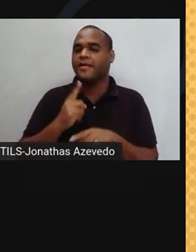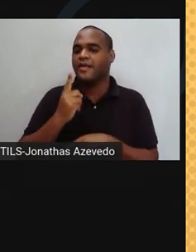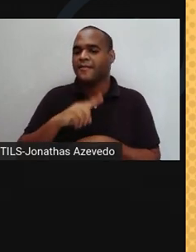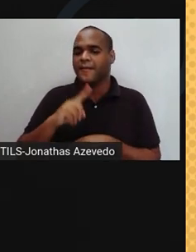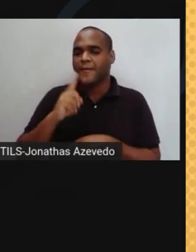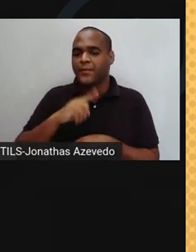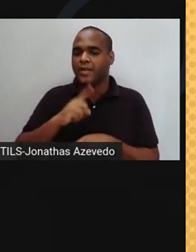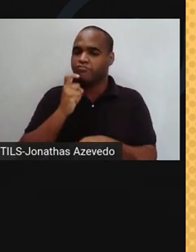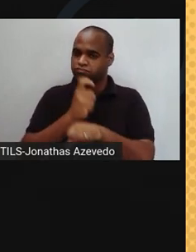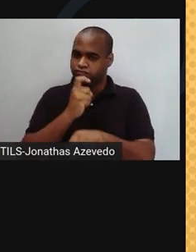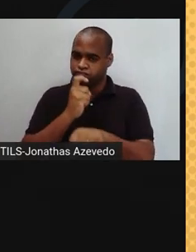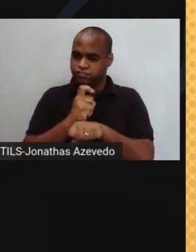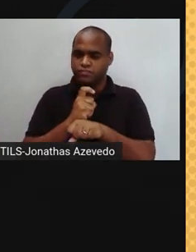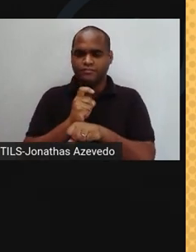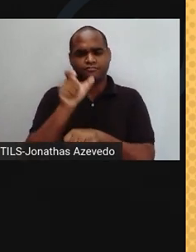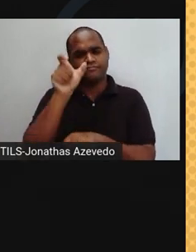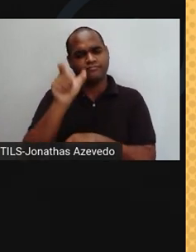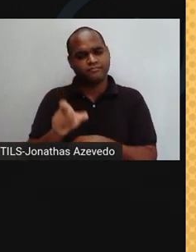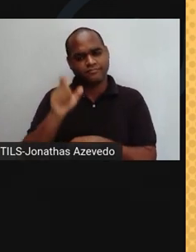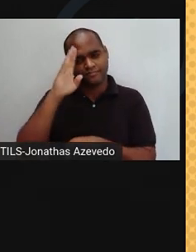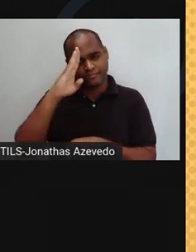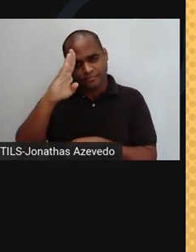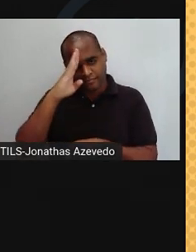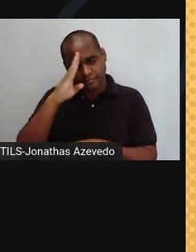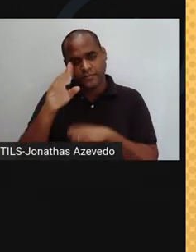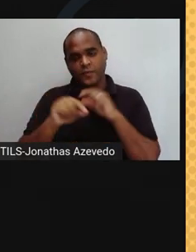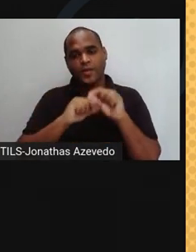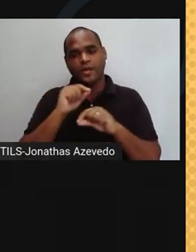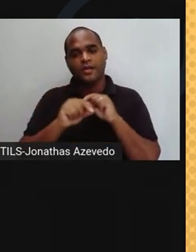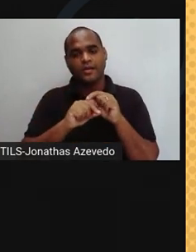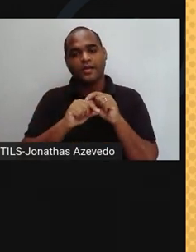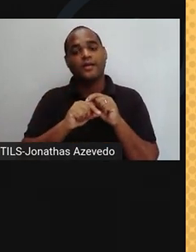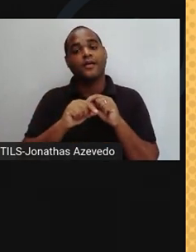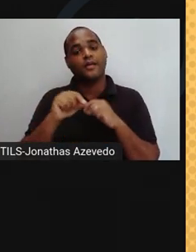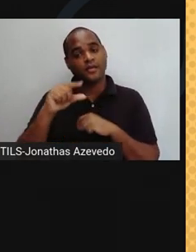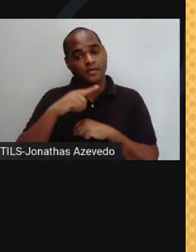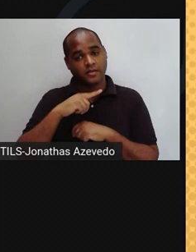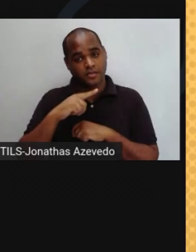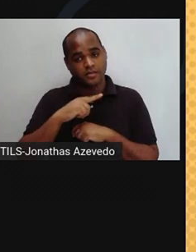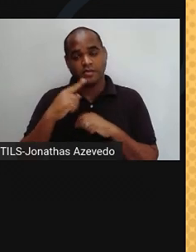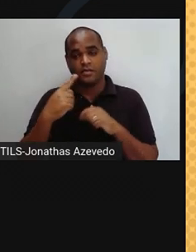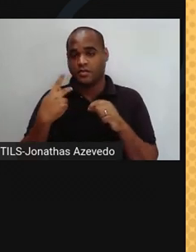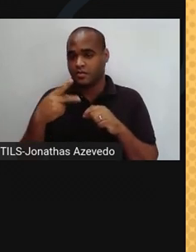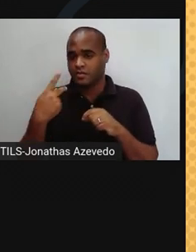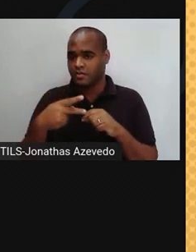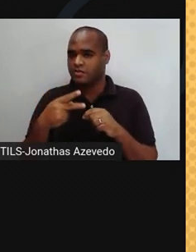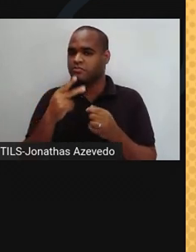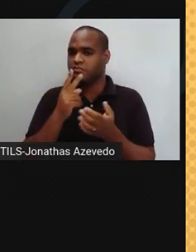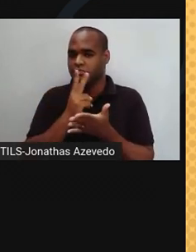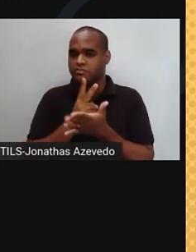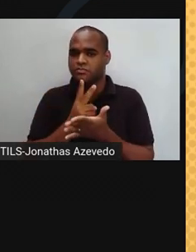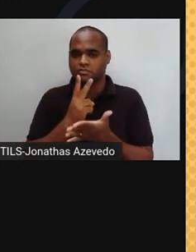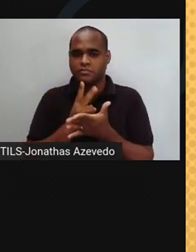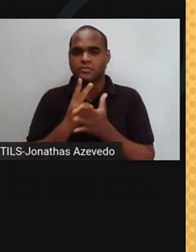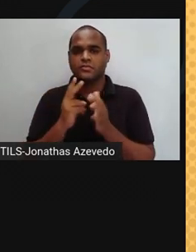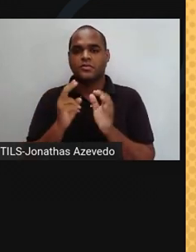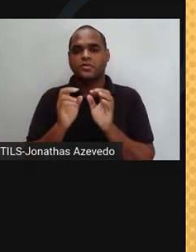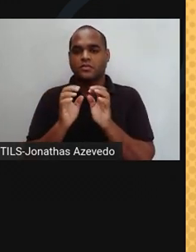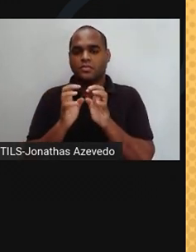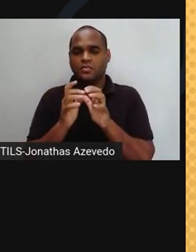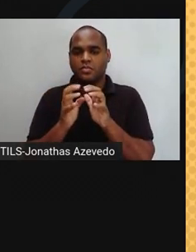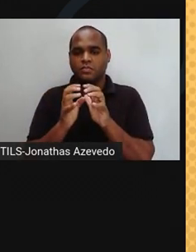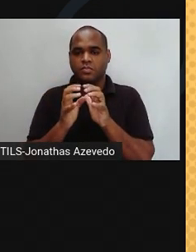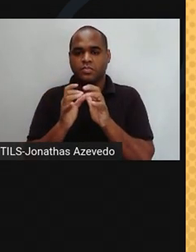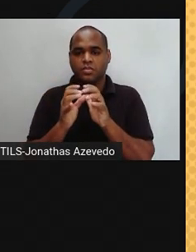A característica principal da matéria em estado sólido é que ela tem forma e volume constantes. As partículas estão